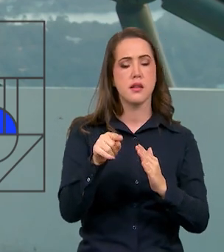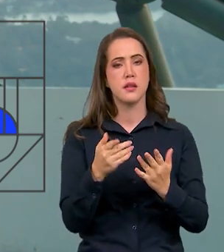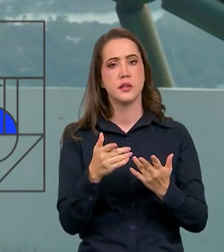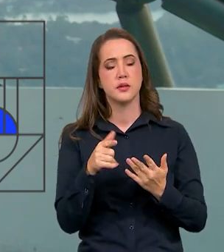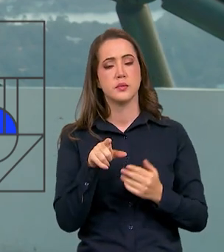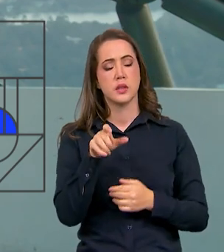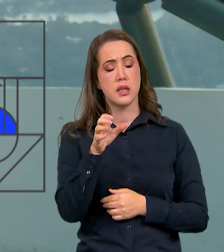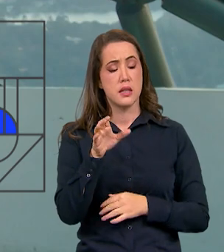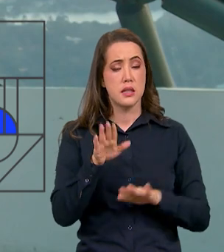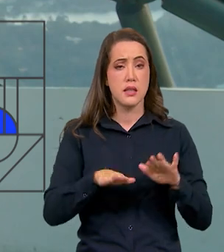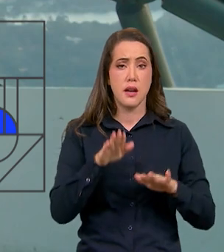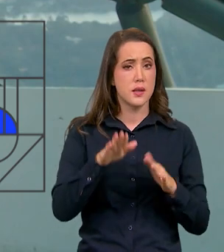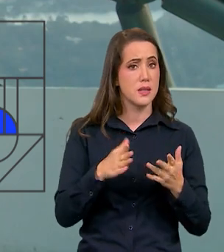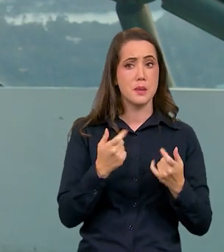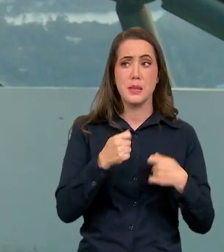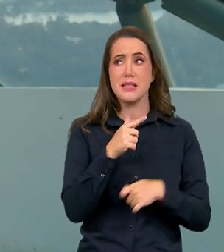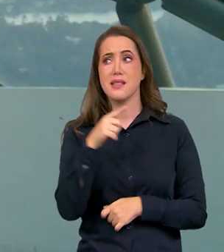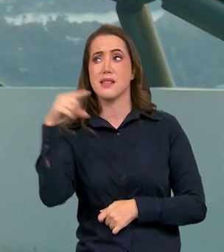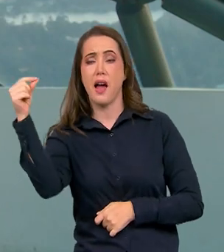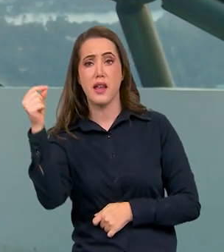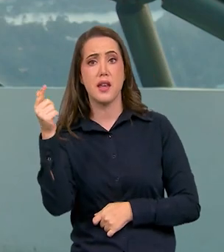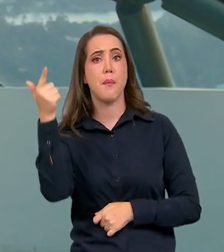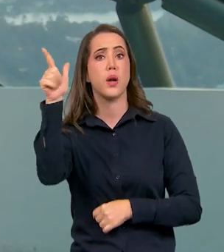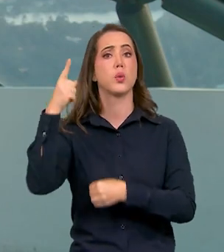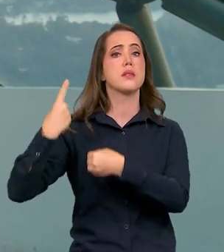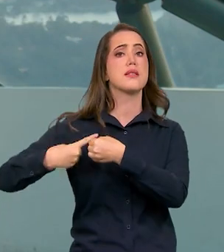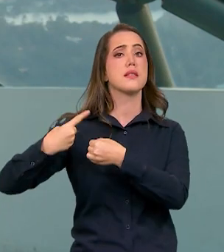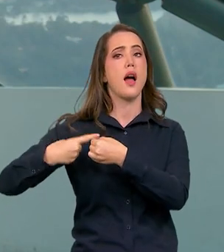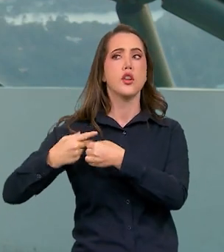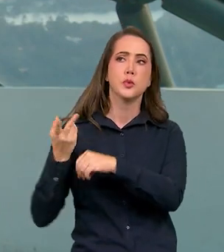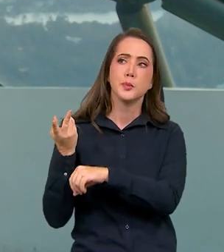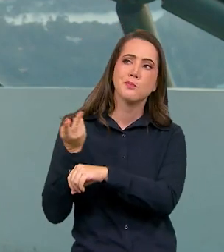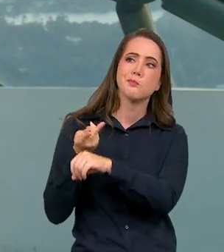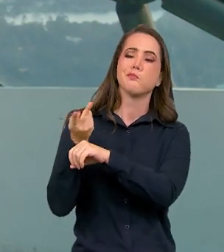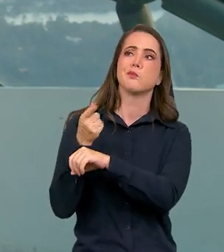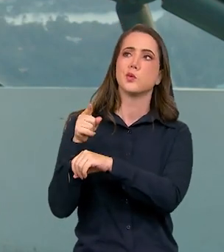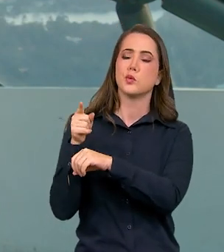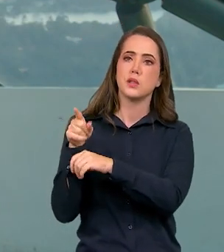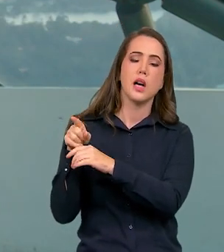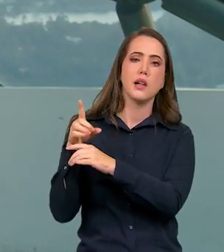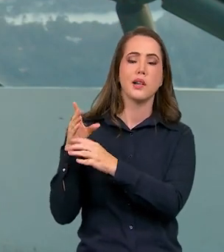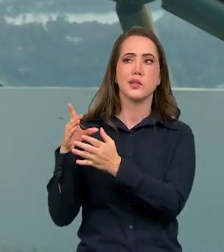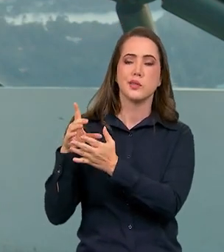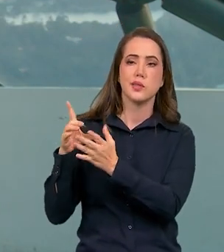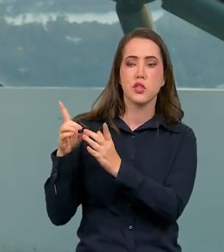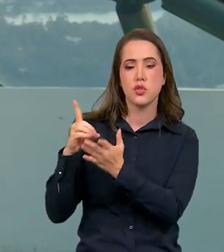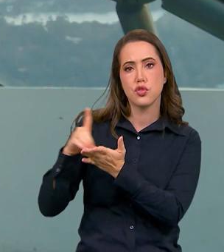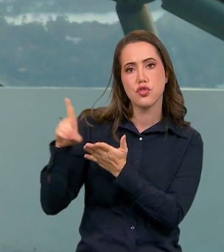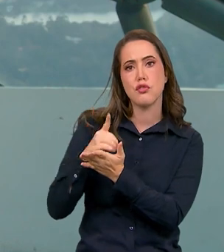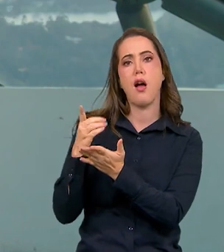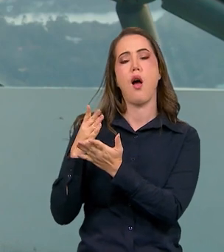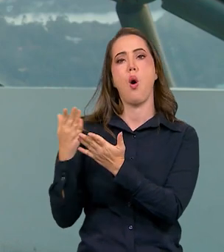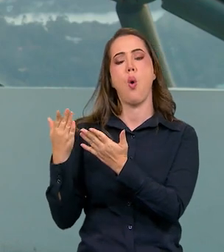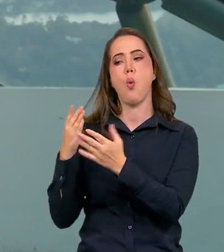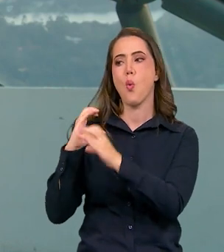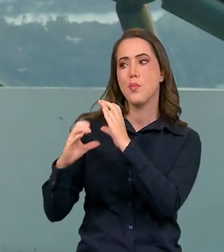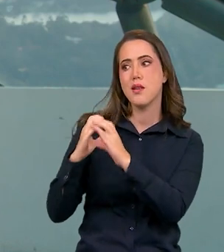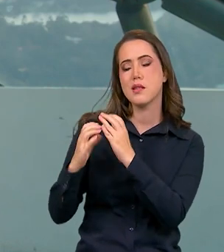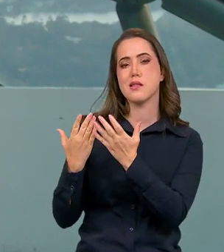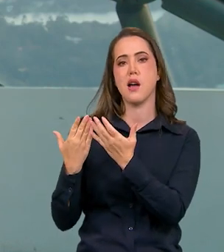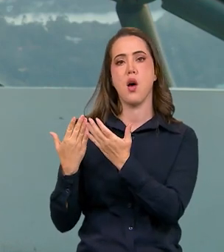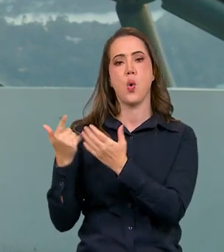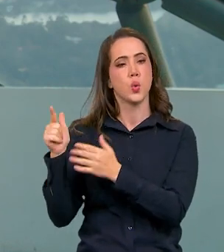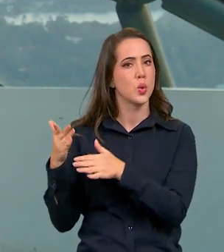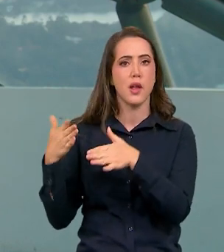que acaba saindo de casa, indo para os grandes centros, porque não tem comunicação, não tem inclusão, pode